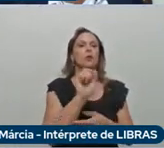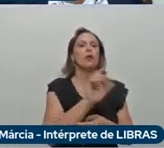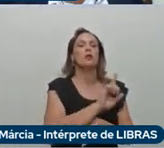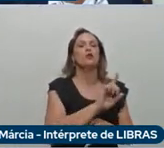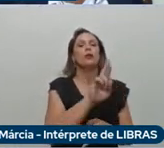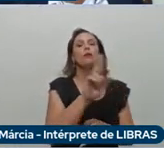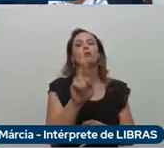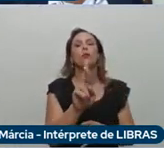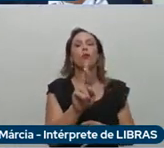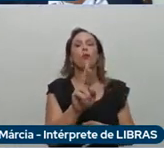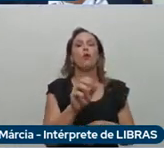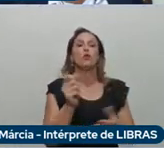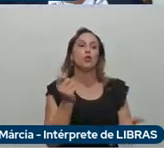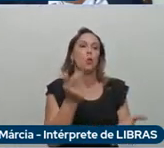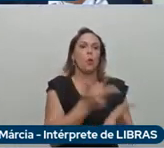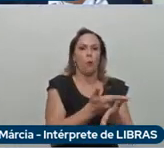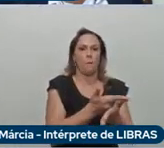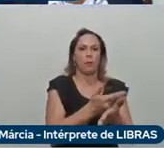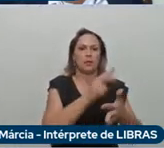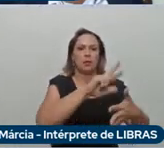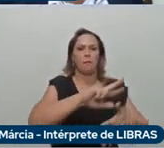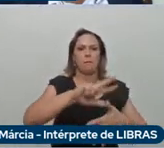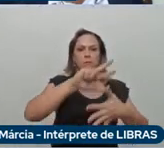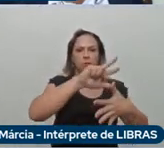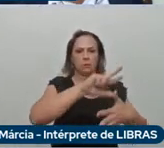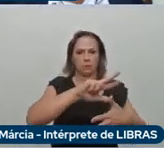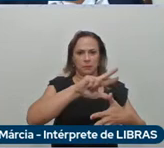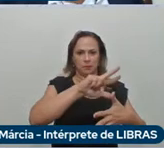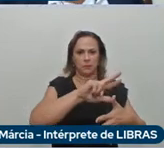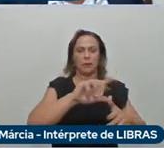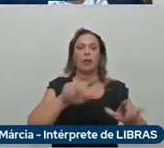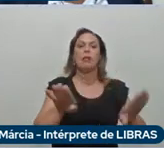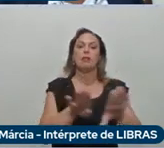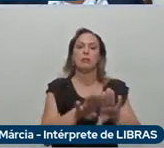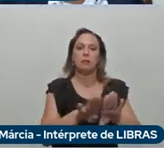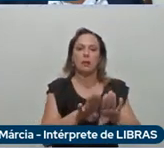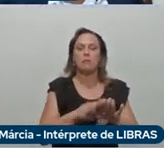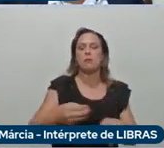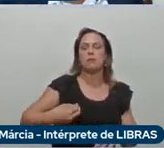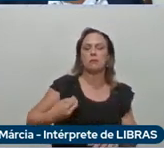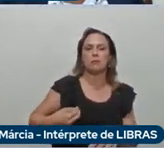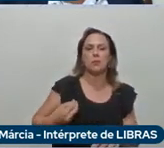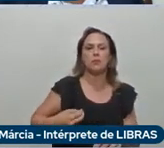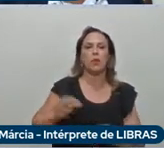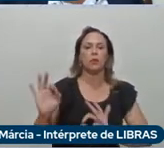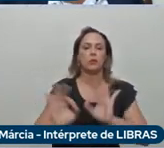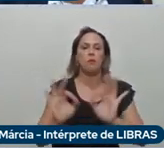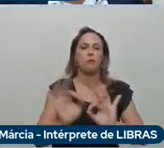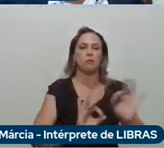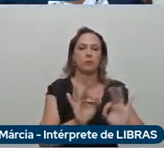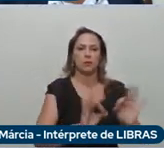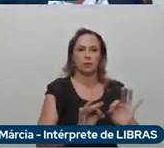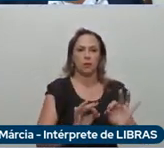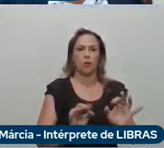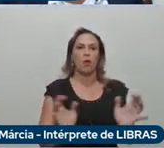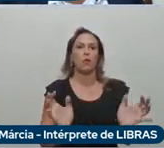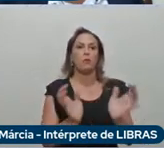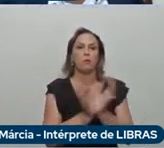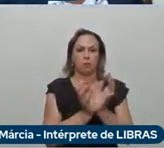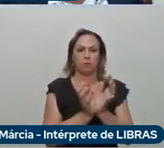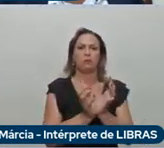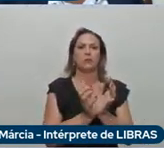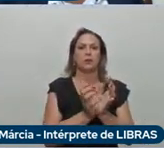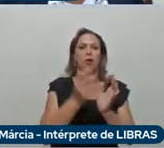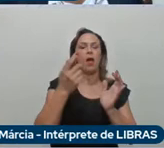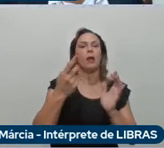No período, ele também participou da estruturação do Parque de Fornecedores do Polo Automotivo Jipe, em Pernambuco,